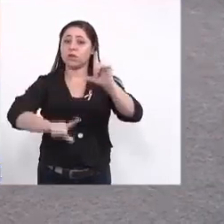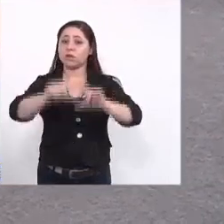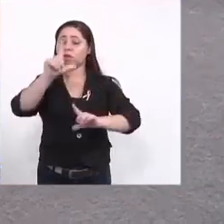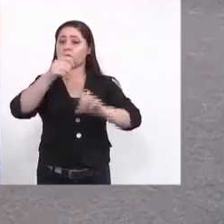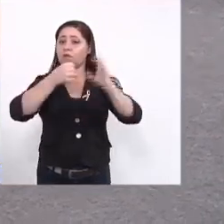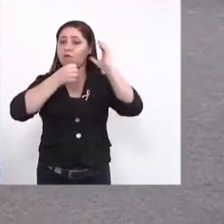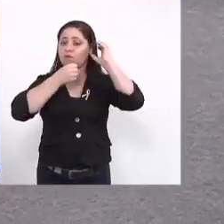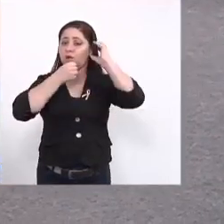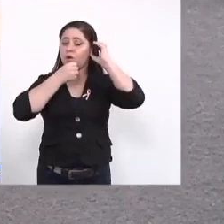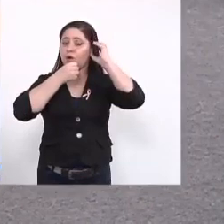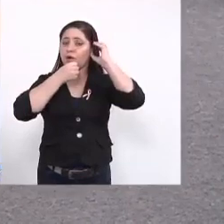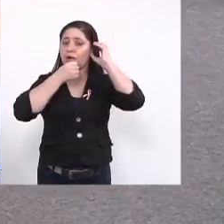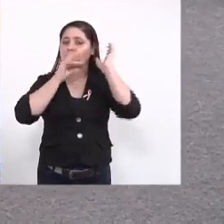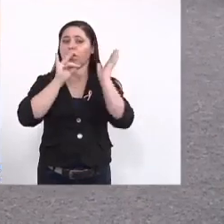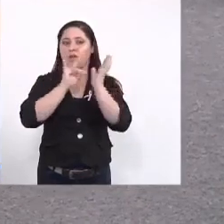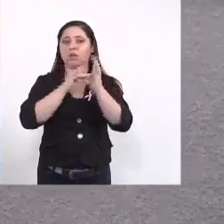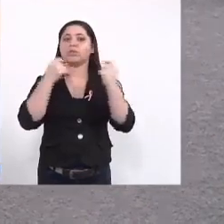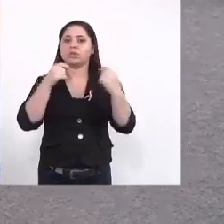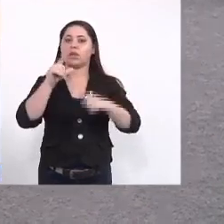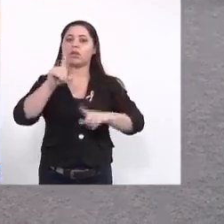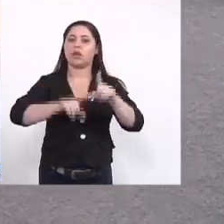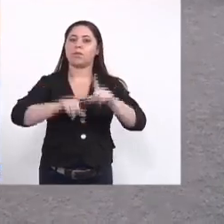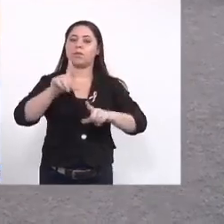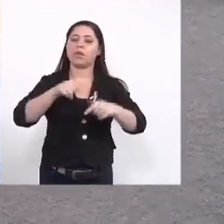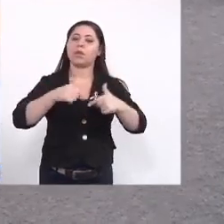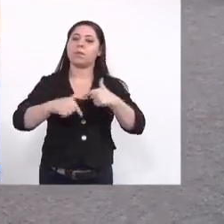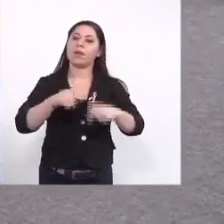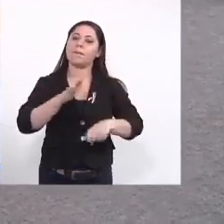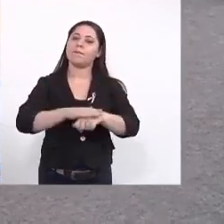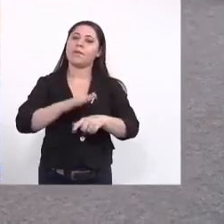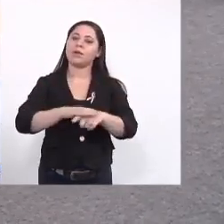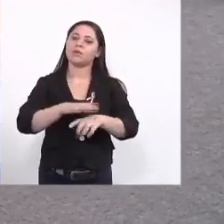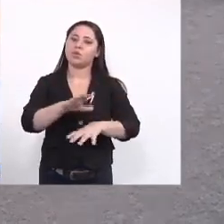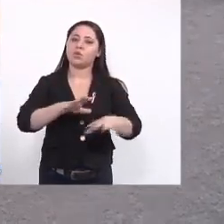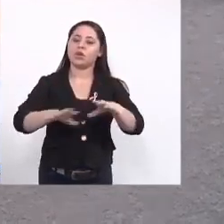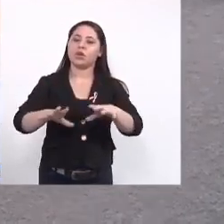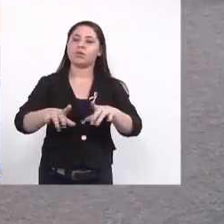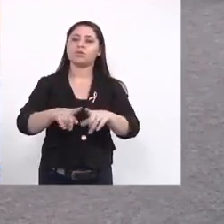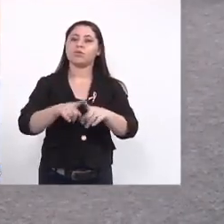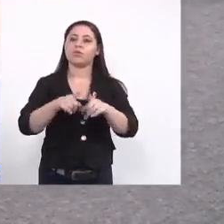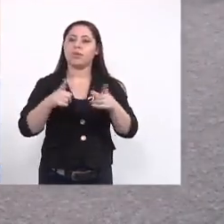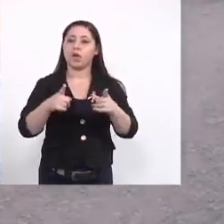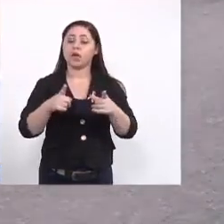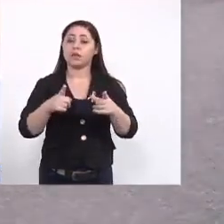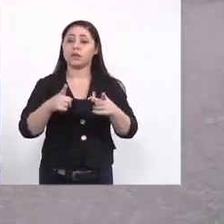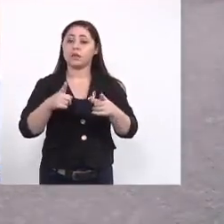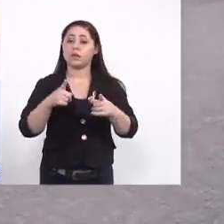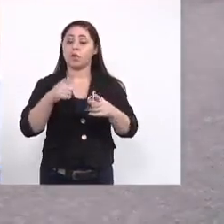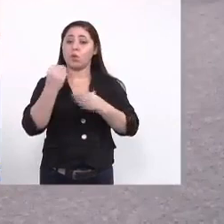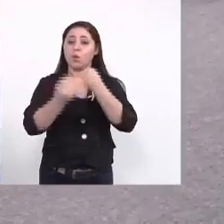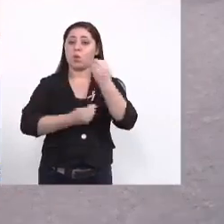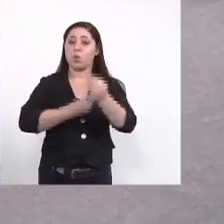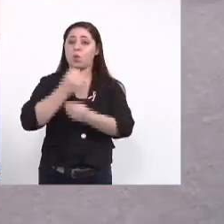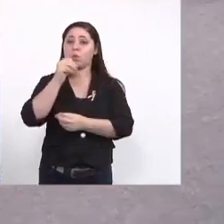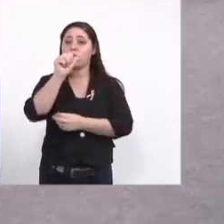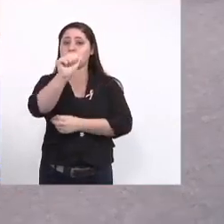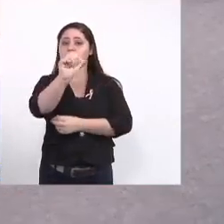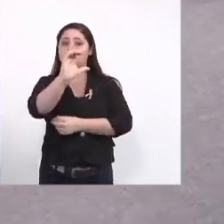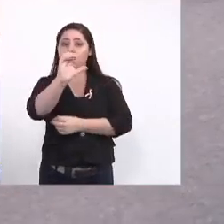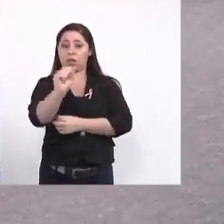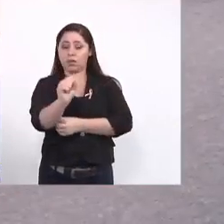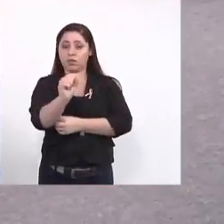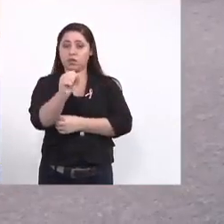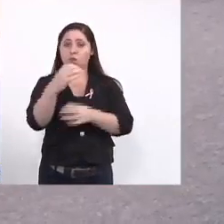rádio realmente a gente tem que trabalhar muito mais nessas áreas mas enquanto a gente de combate a endemias visitando uma